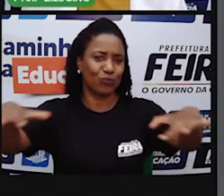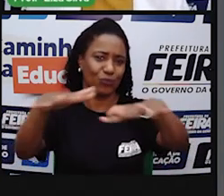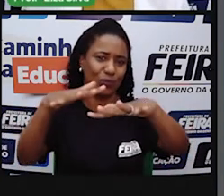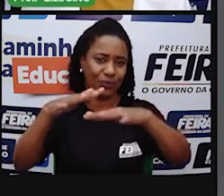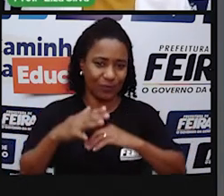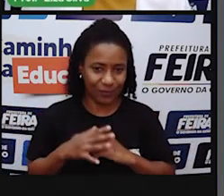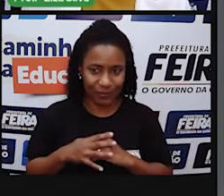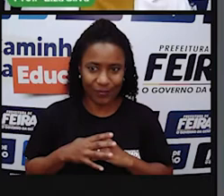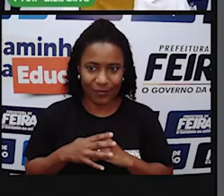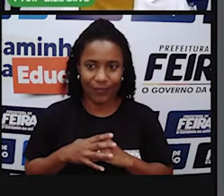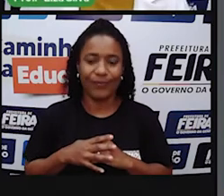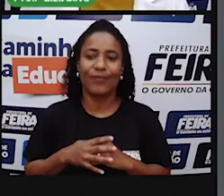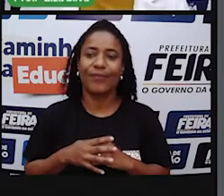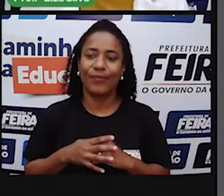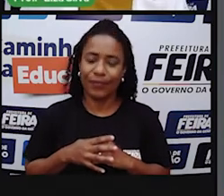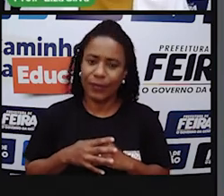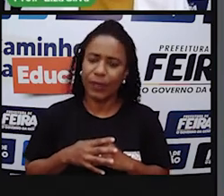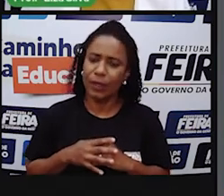O que é forró?